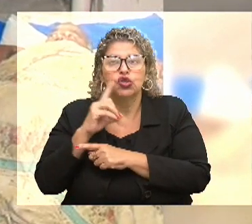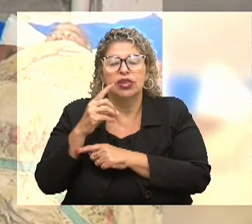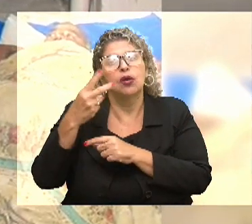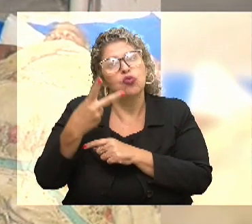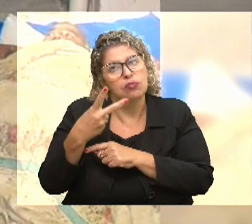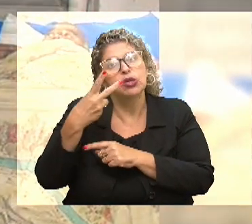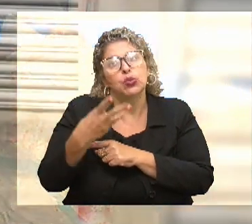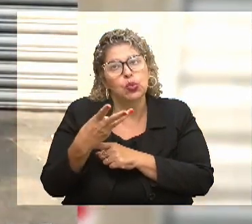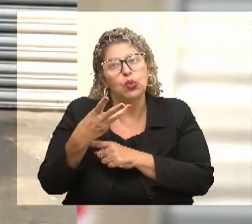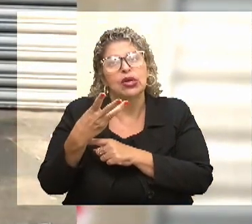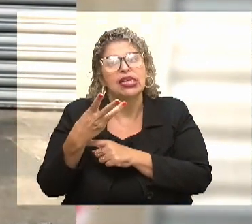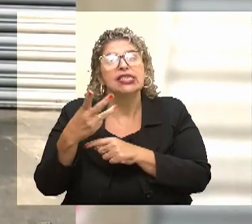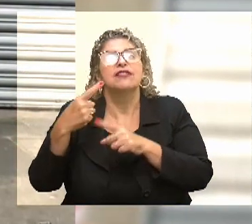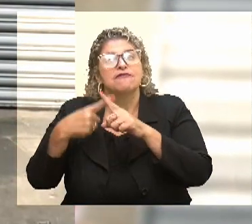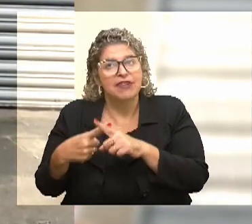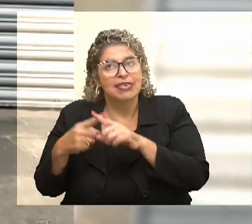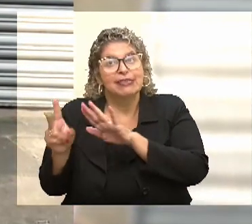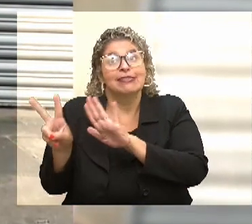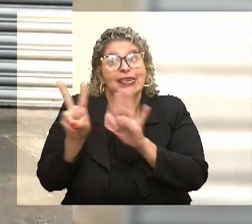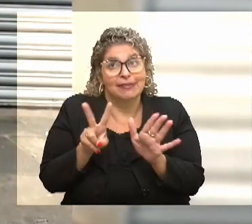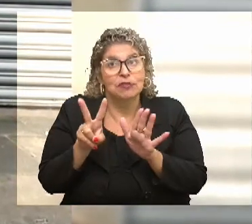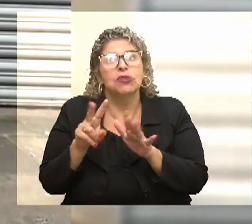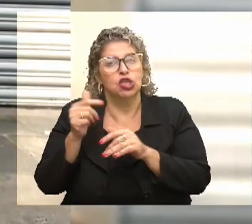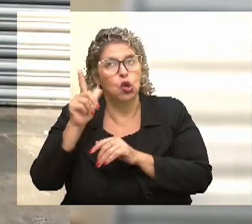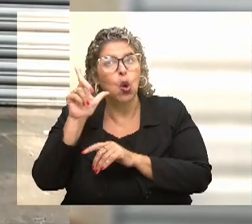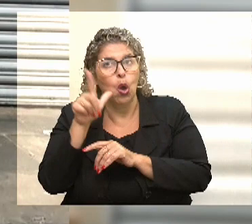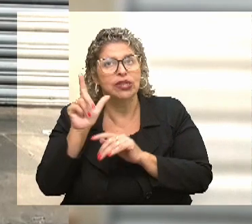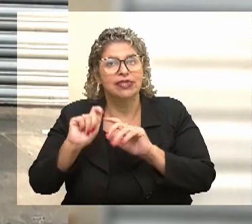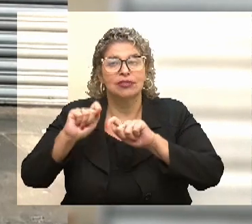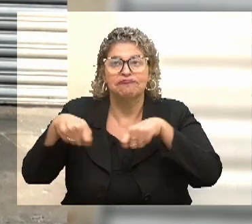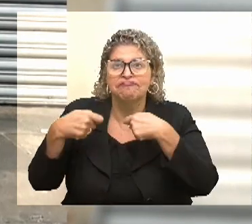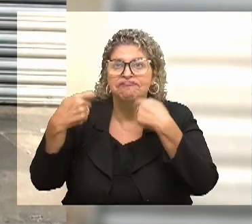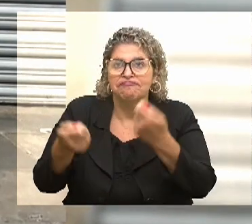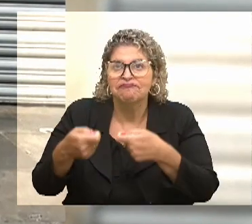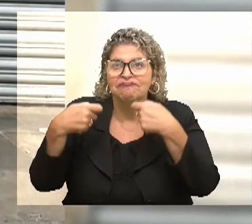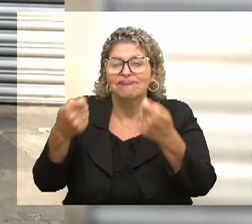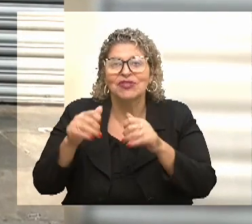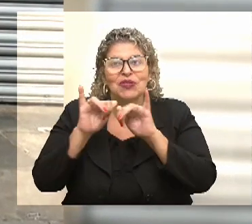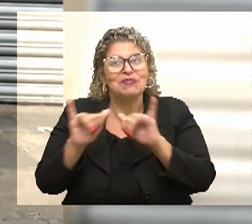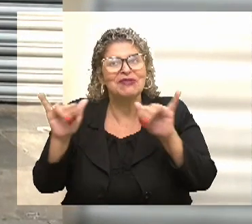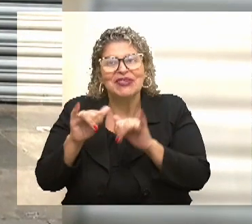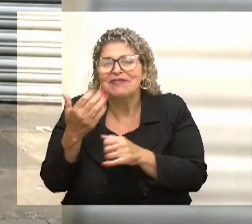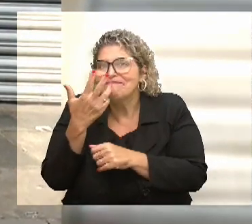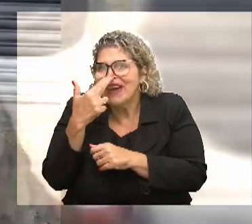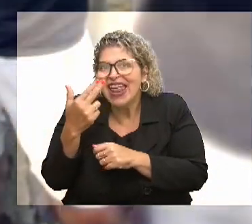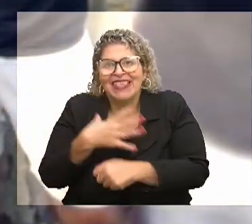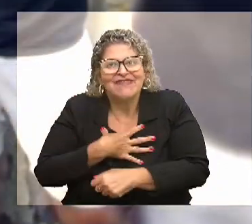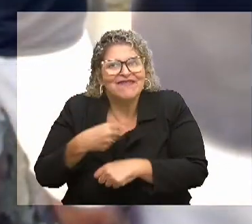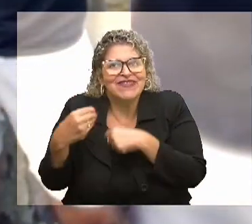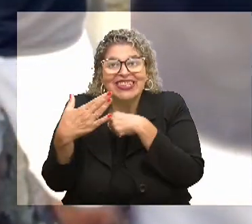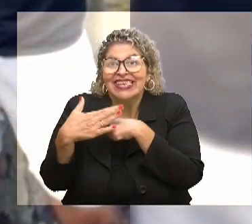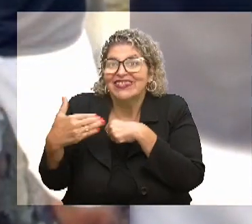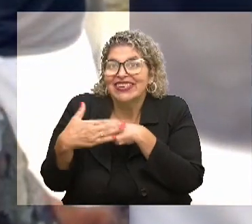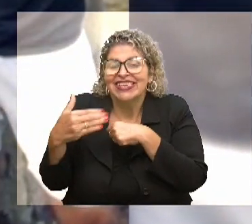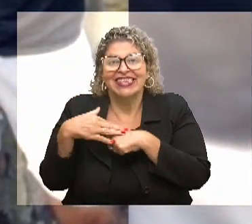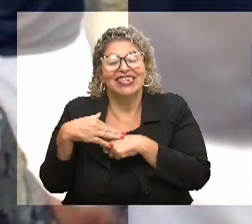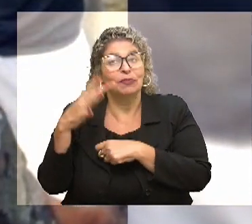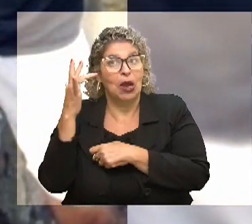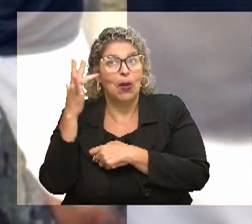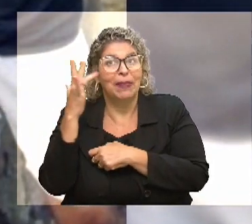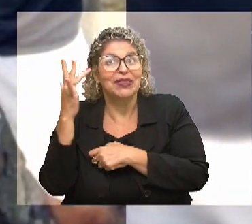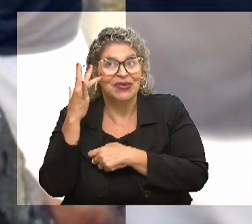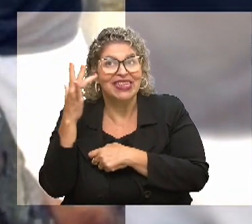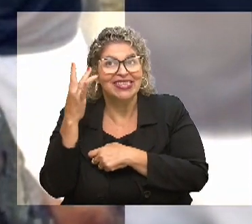vezes por semana, eu sempre entrego. O que eu fico muito feliz de ver é que o projeto, quase como se um filho querido, amadureceu e as pessoas já